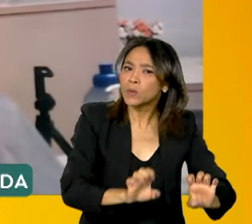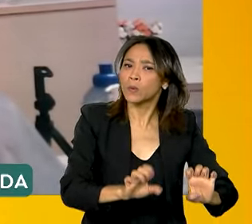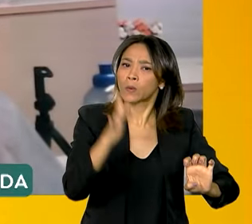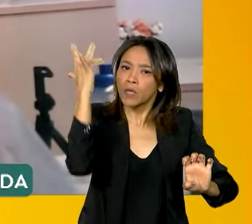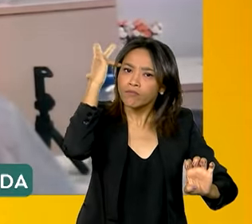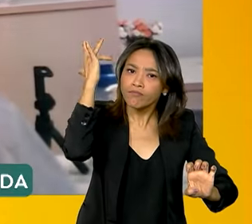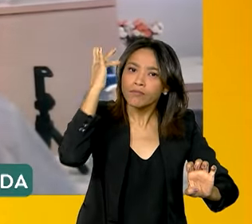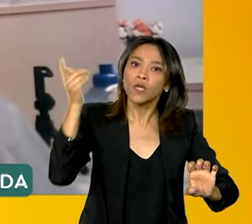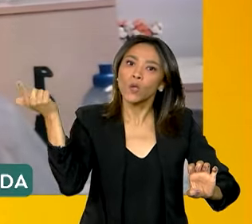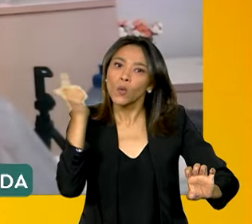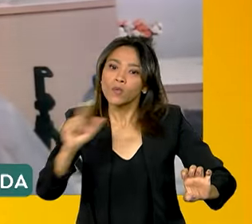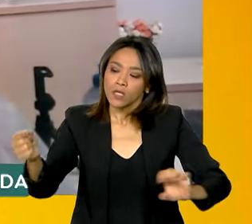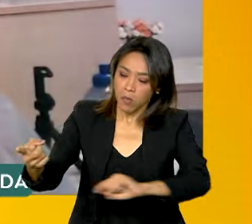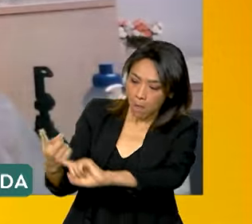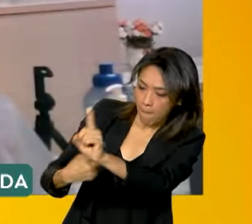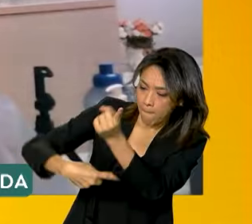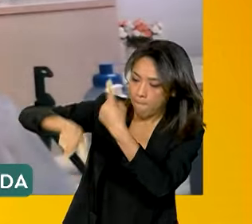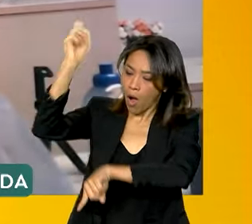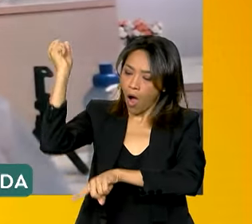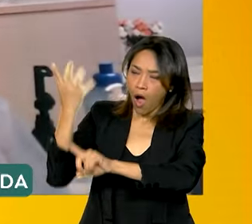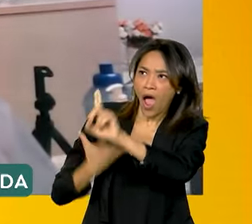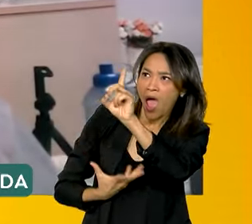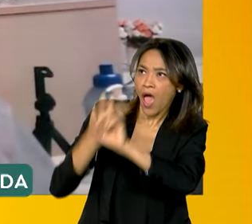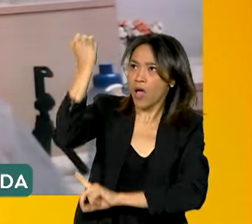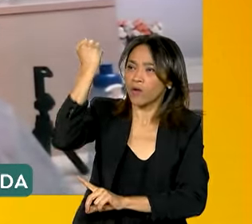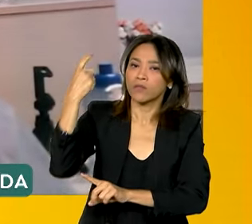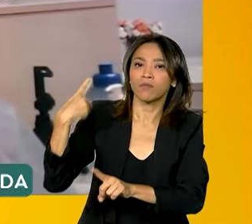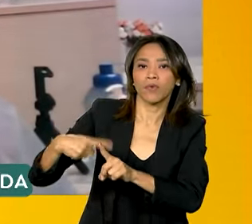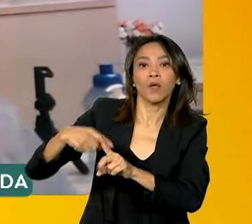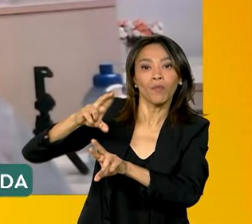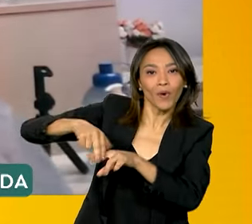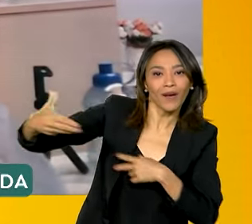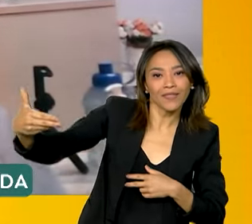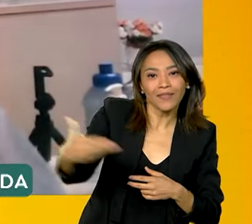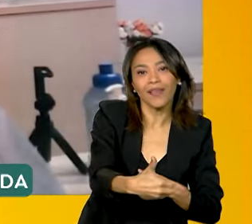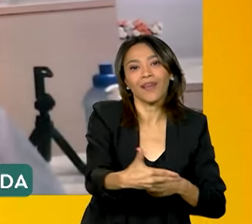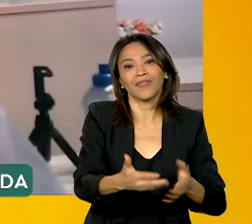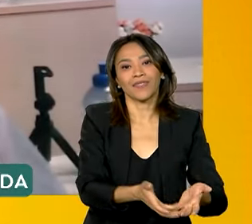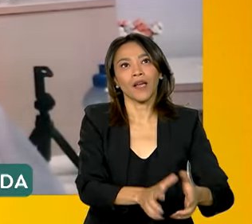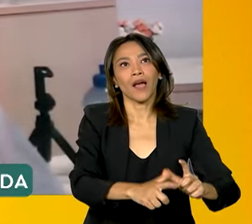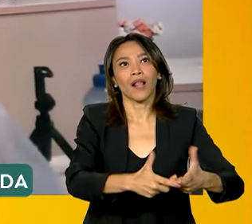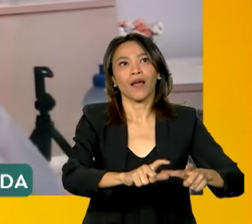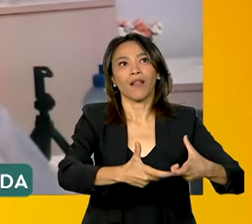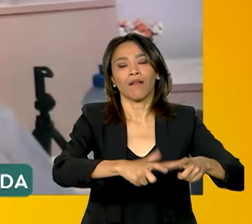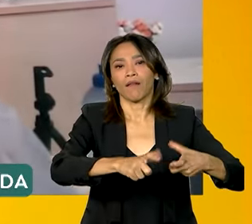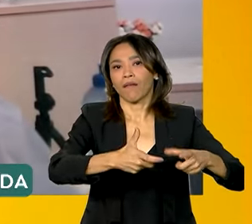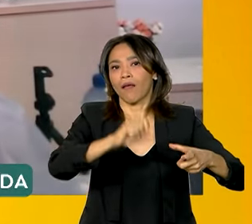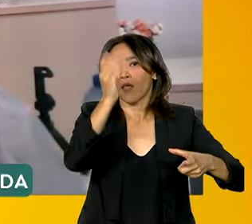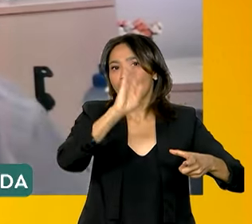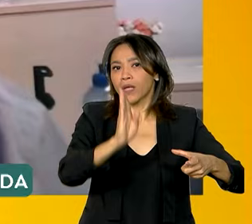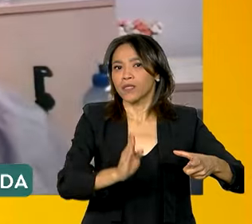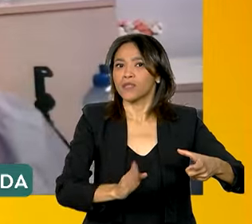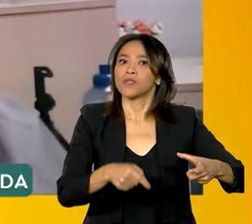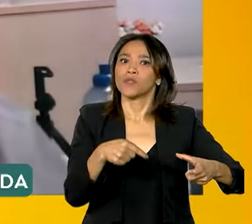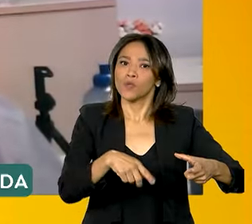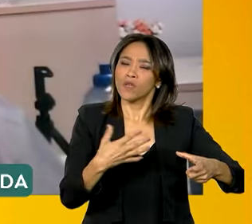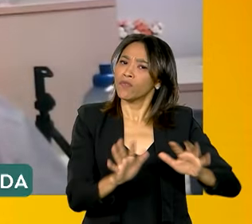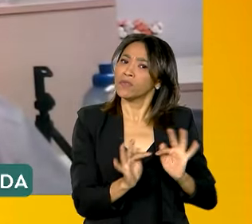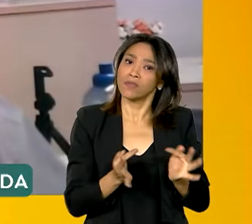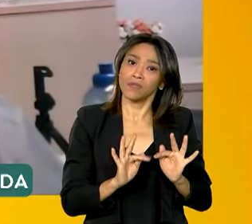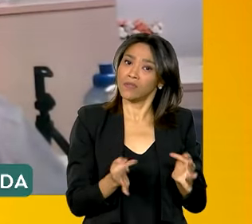só foi possível, essa movimentação das exportações, mediante esse crescimento estrutural no Brasil, com uma medida simples, que